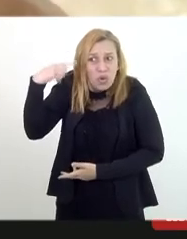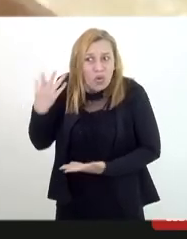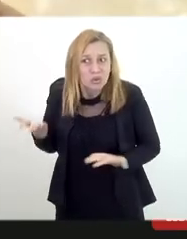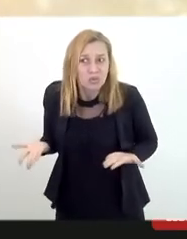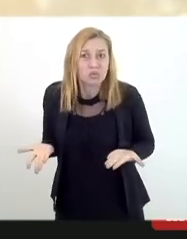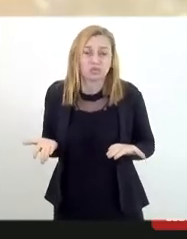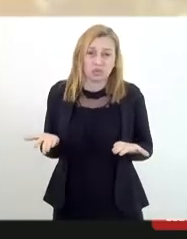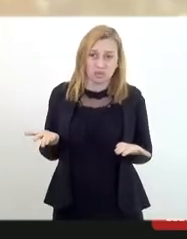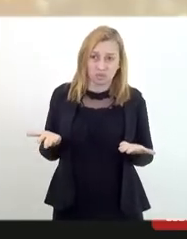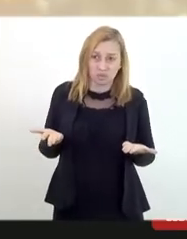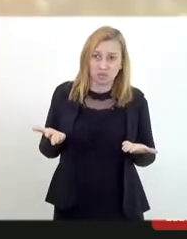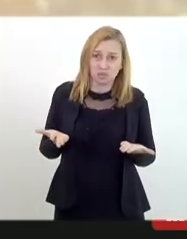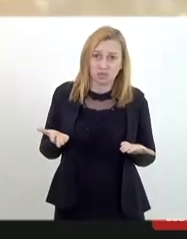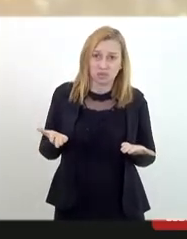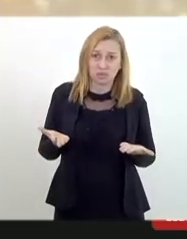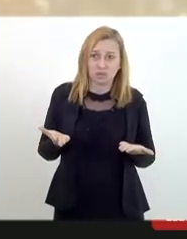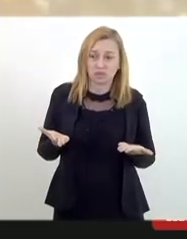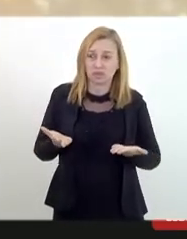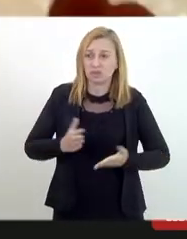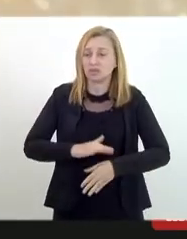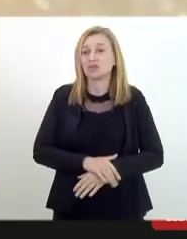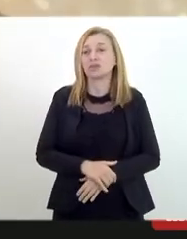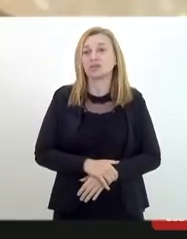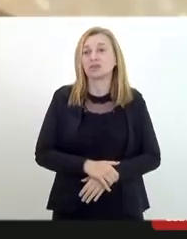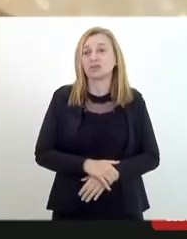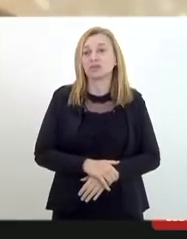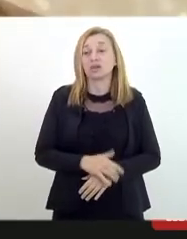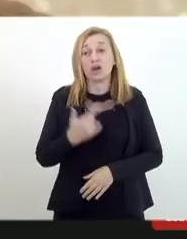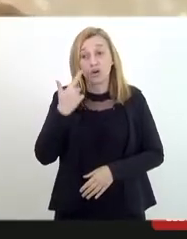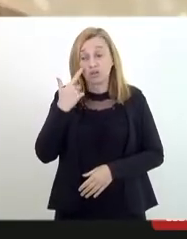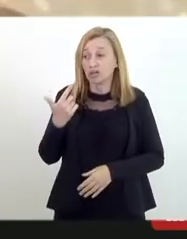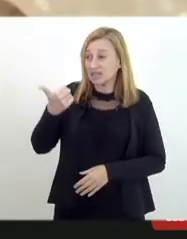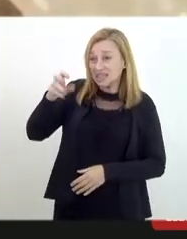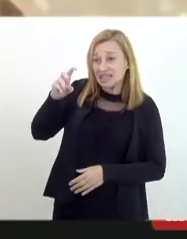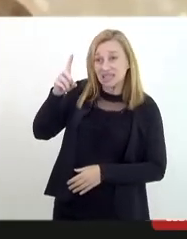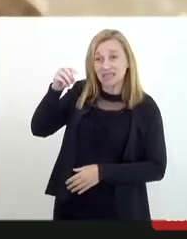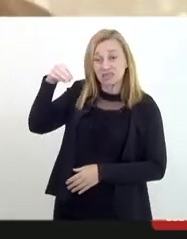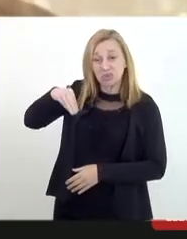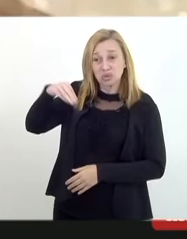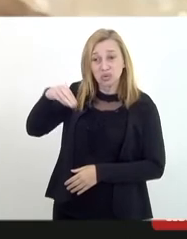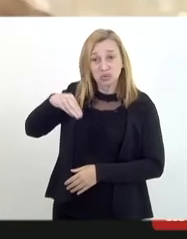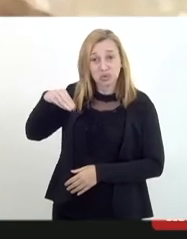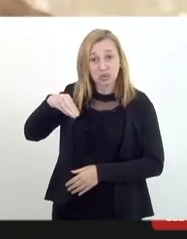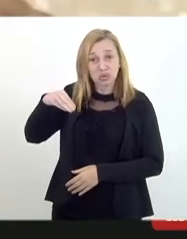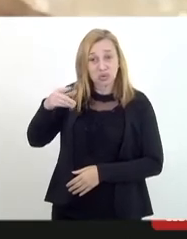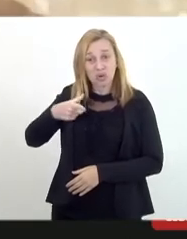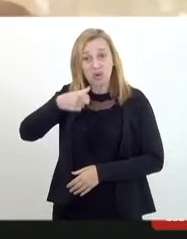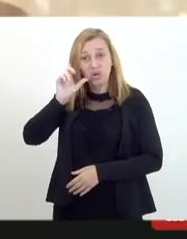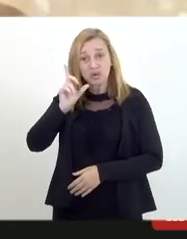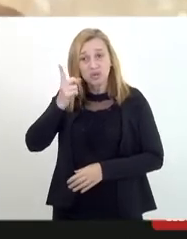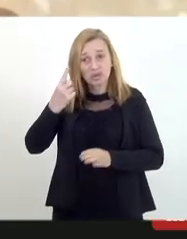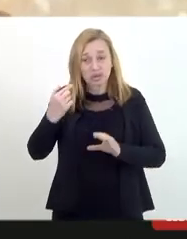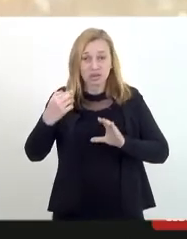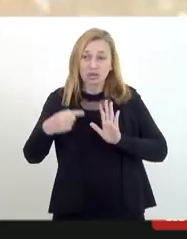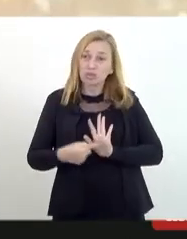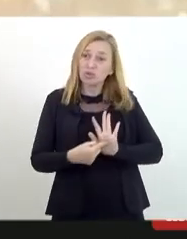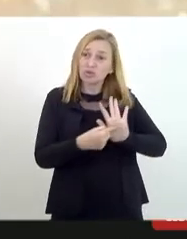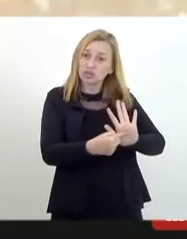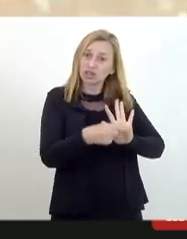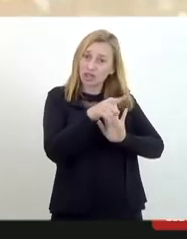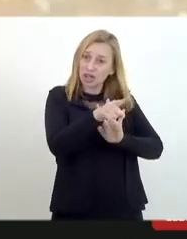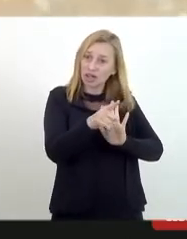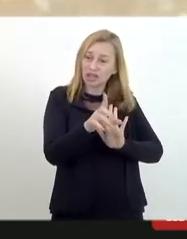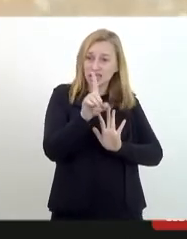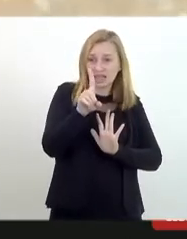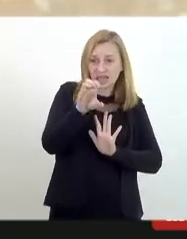enlouquecidos. Eu peguei os 15 minutos ontem e levei para a Márcia Noelia, delegada da Tecrade. Eu estou fazendo o